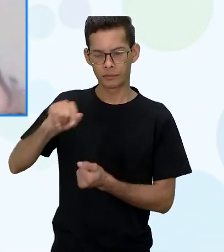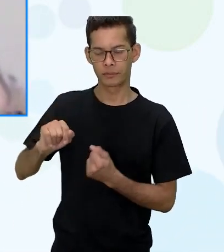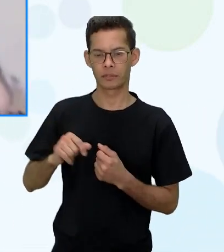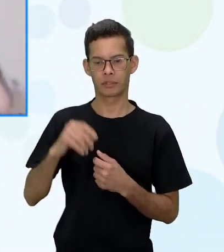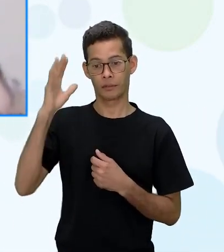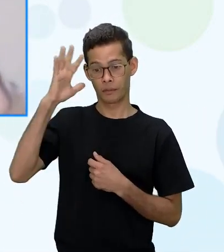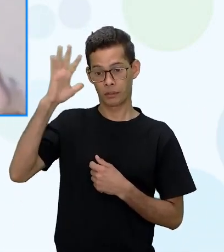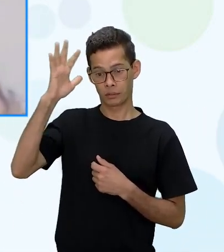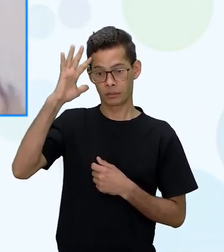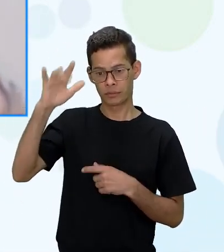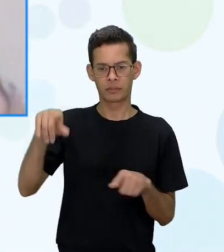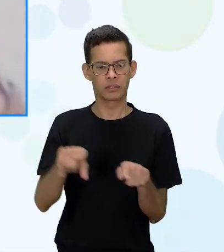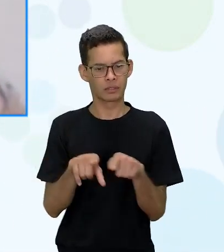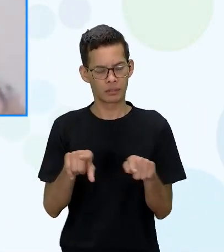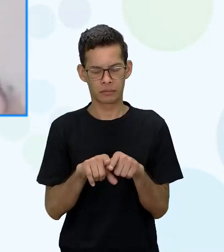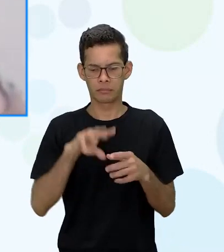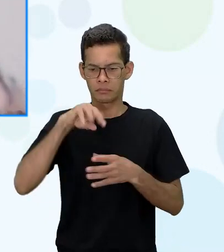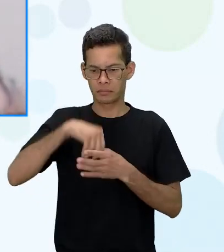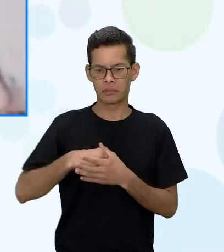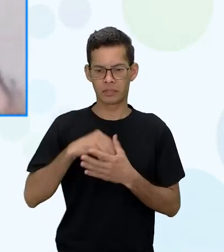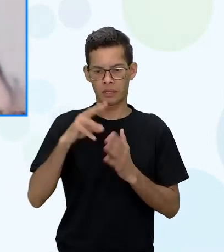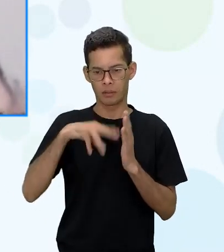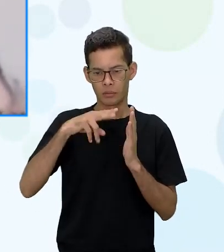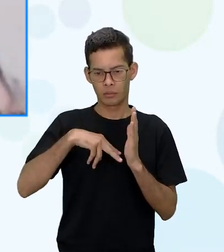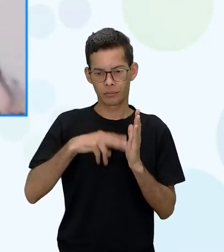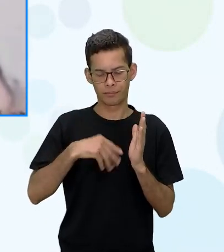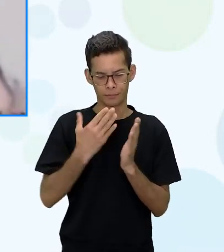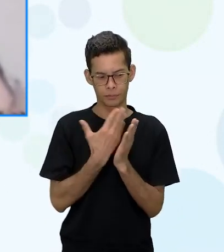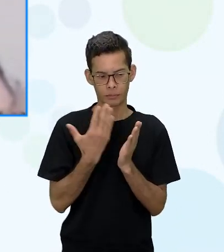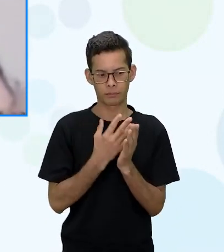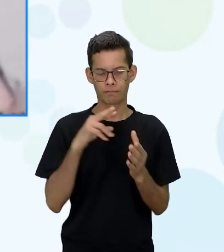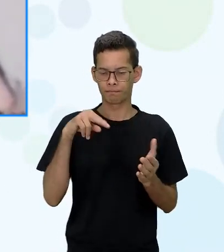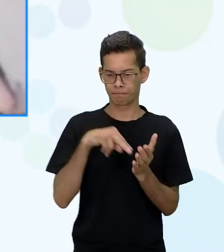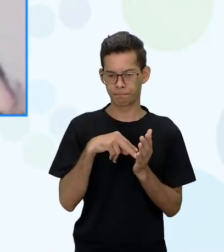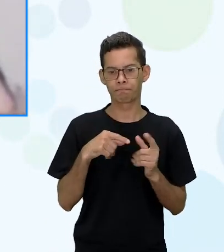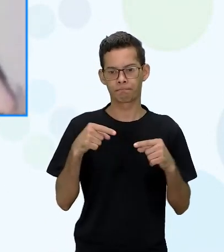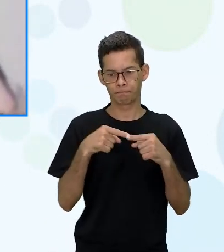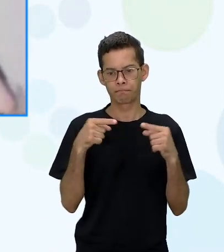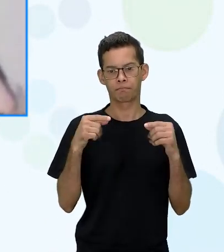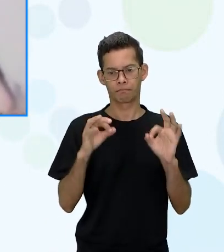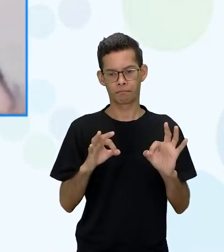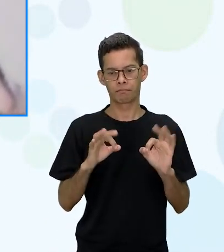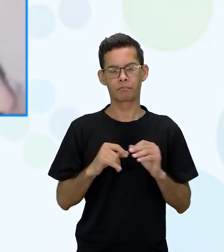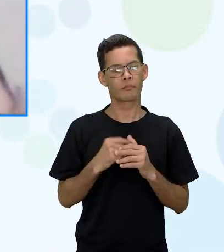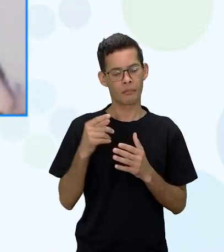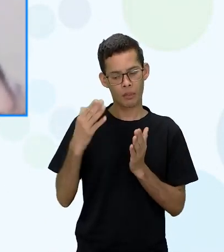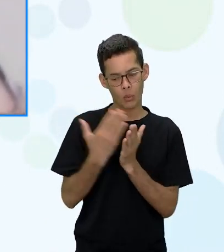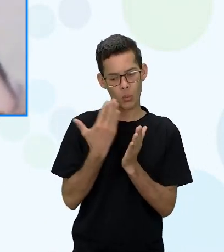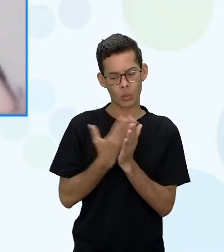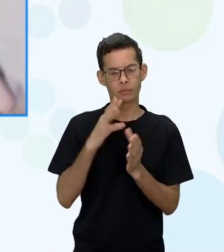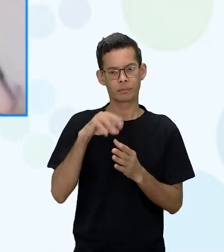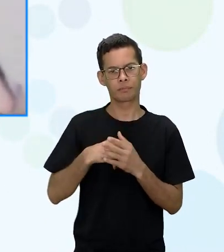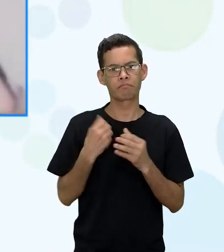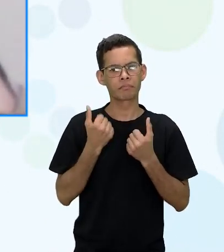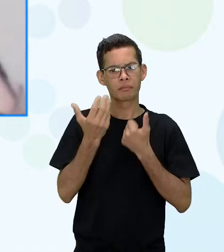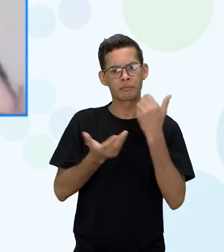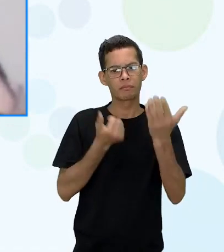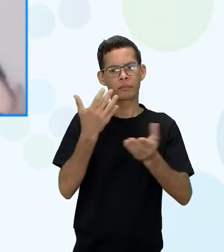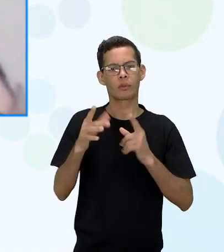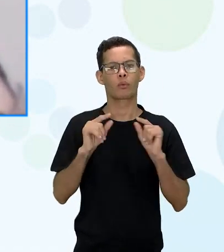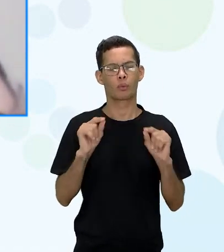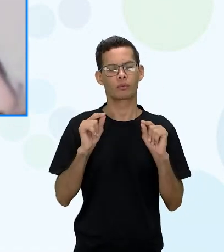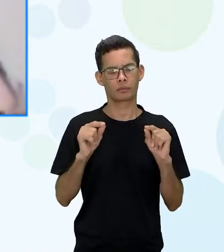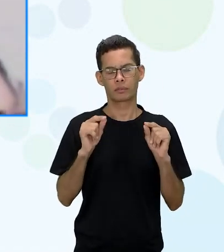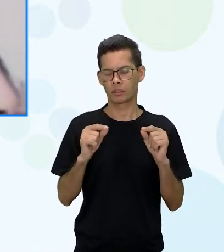puxar muita coisa dentro desse livro então é um livro que oferece muito mais do que a